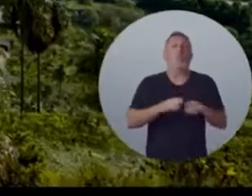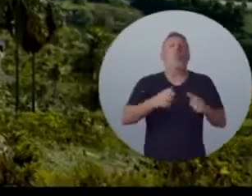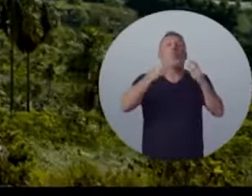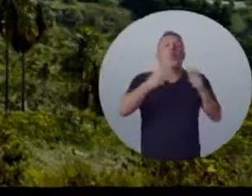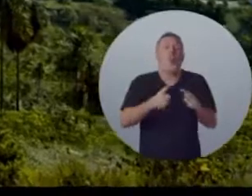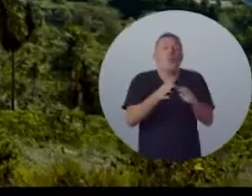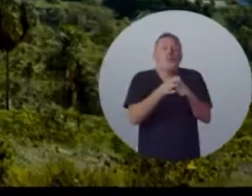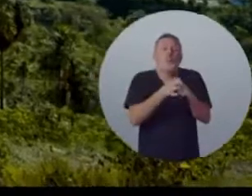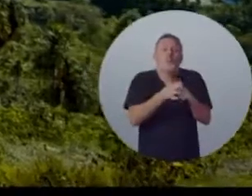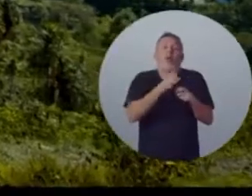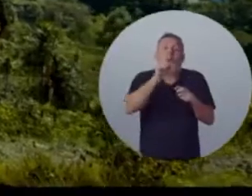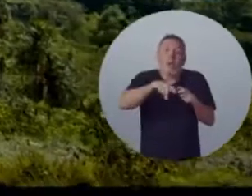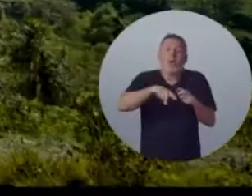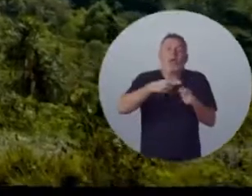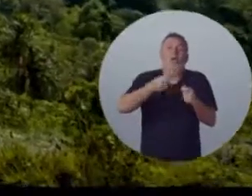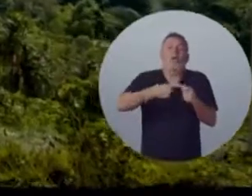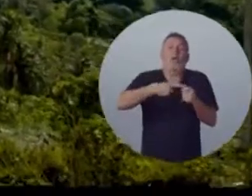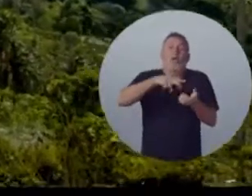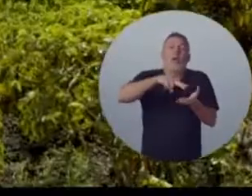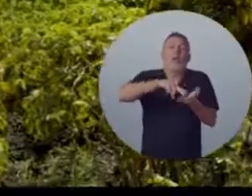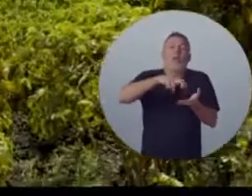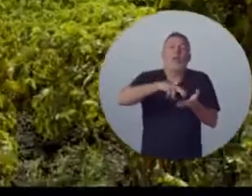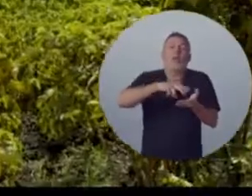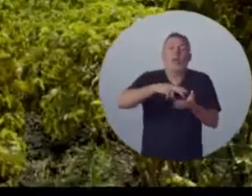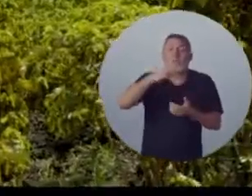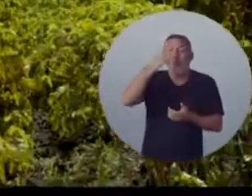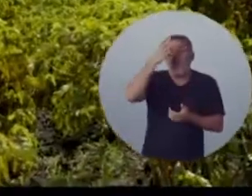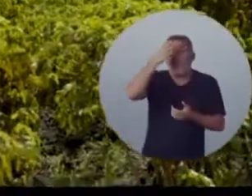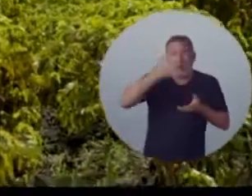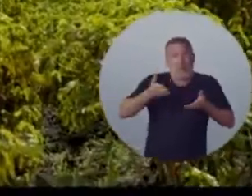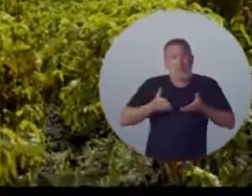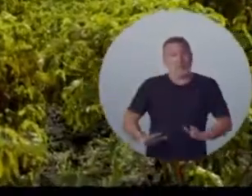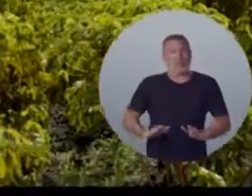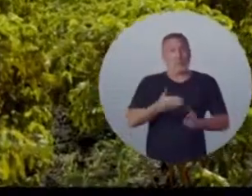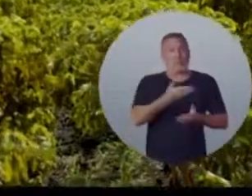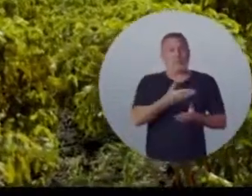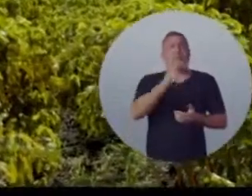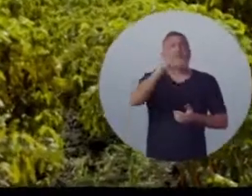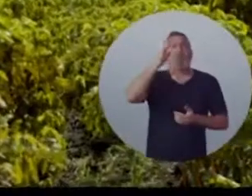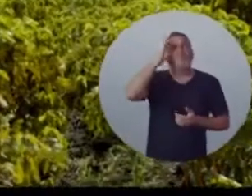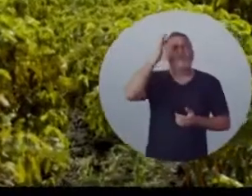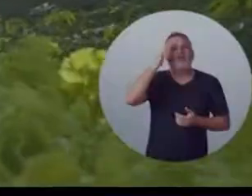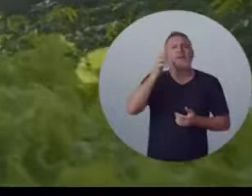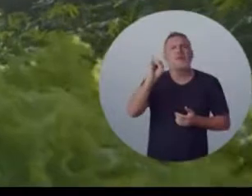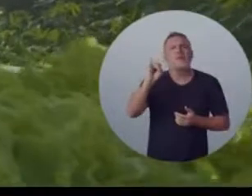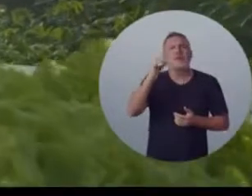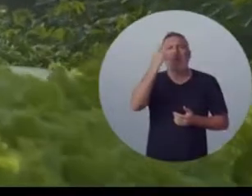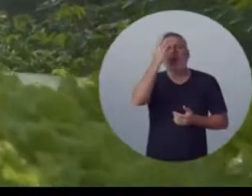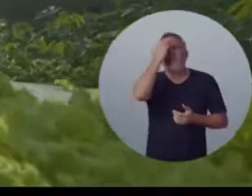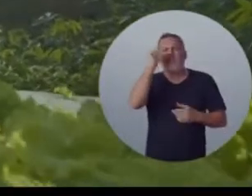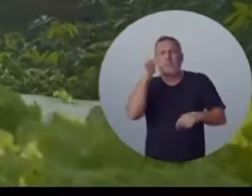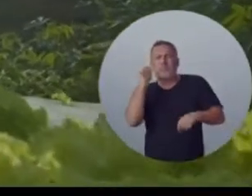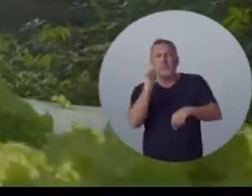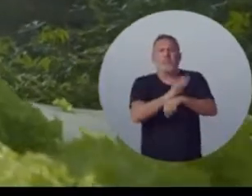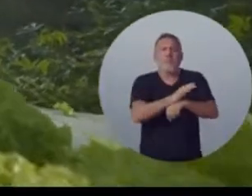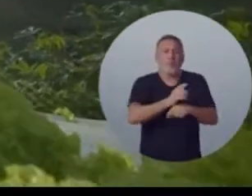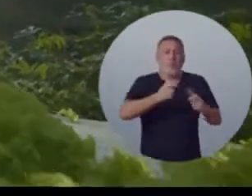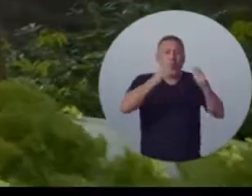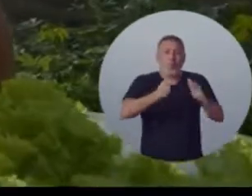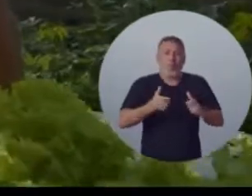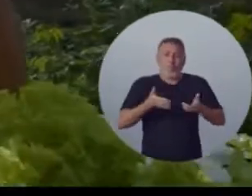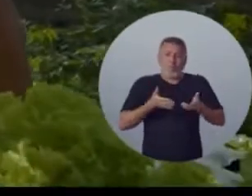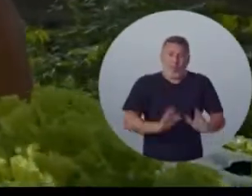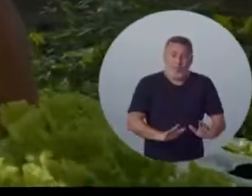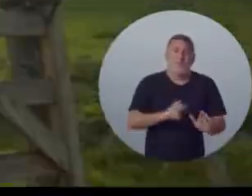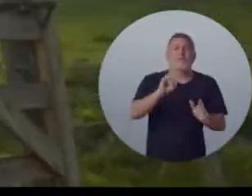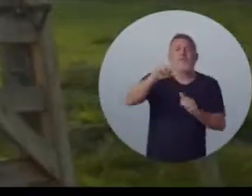pequena comunidade de Feliz Lembrança fica em Alegre, cidade natal de Manato. Agora pensem bem. Se ele é capaz de tratar